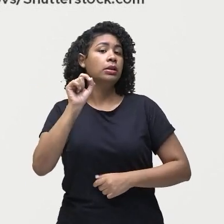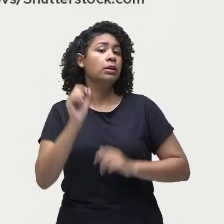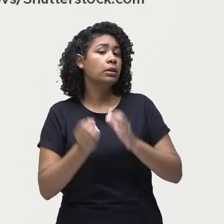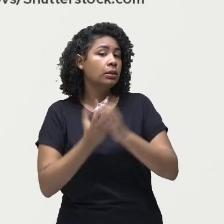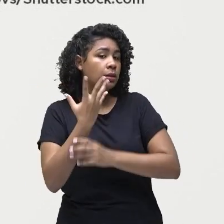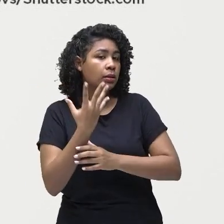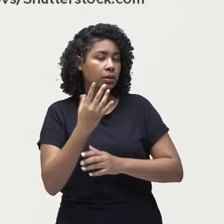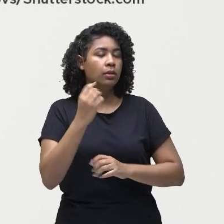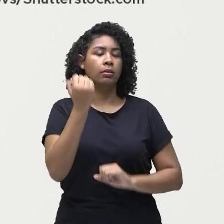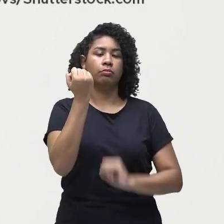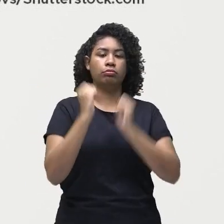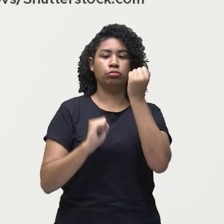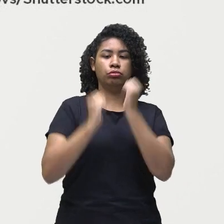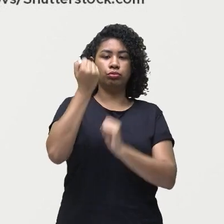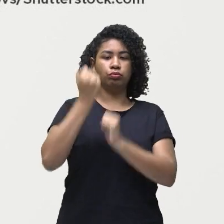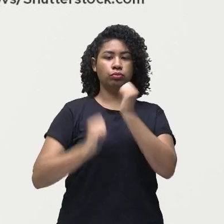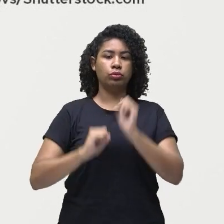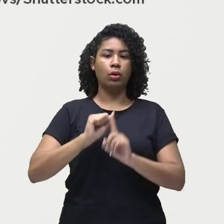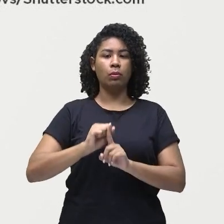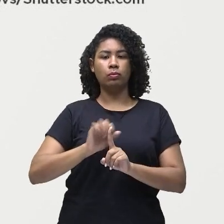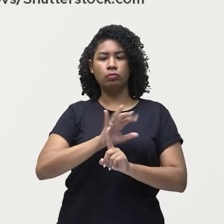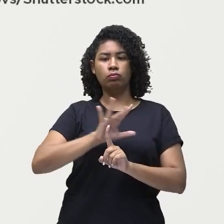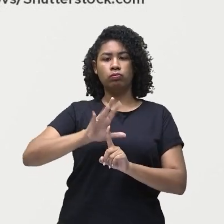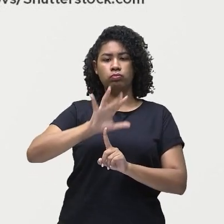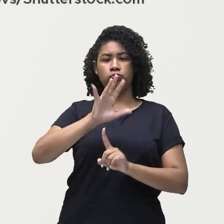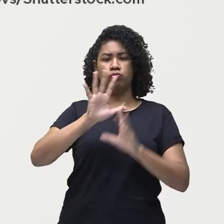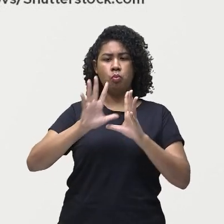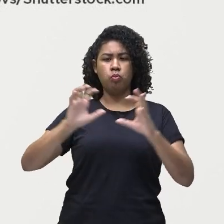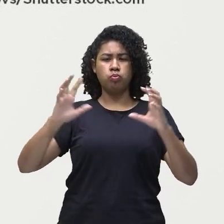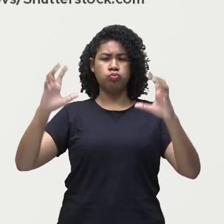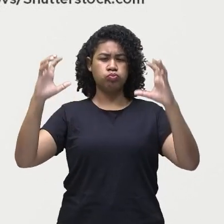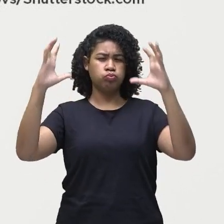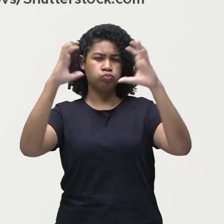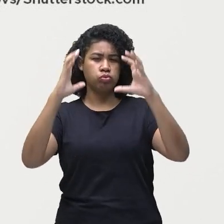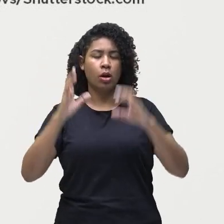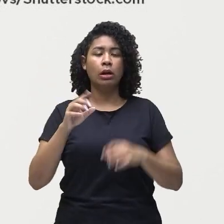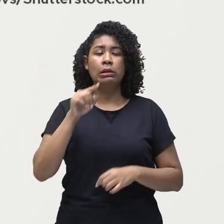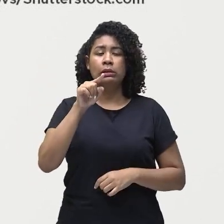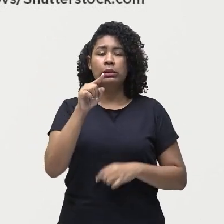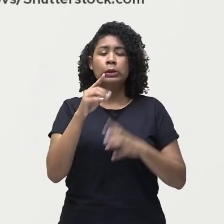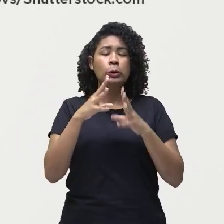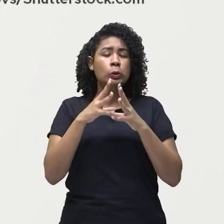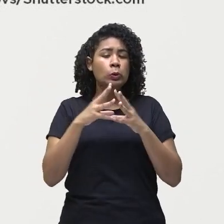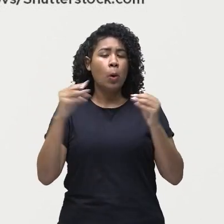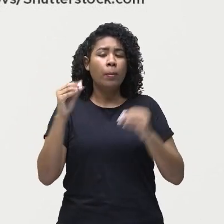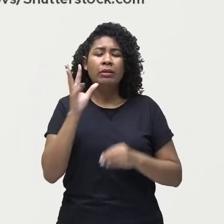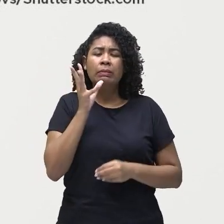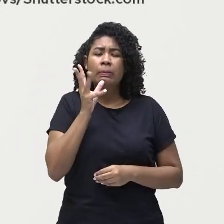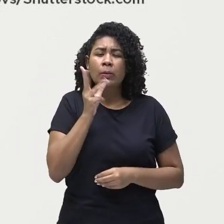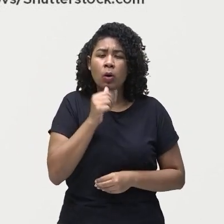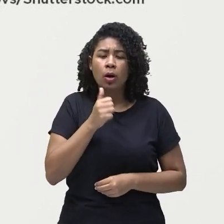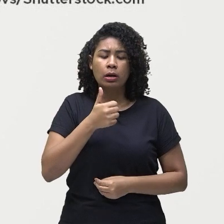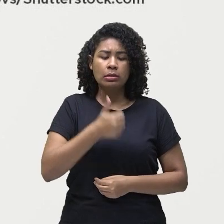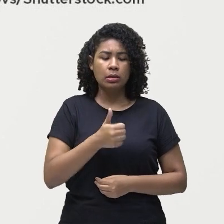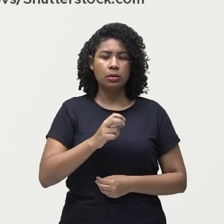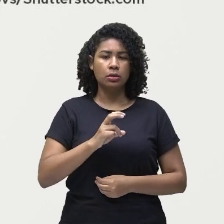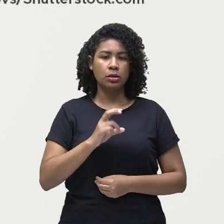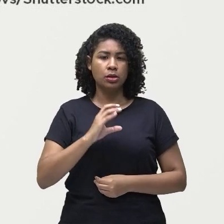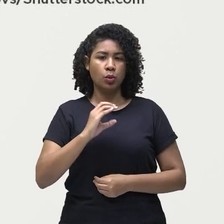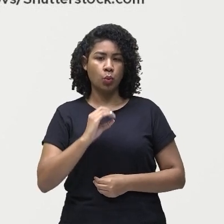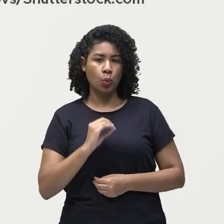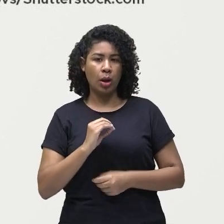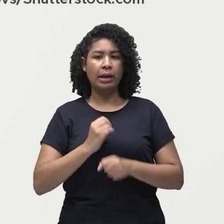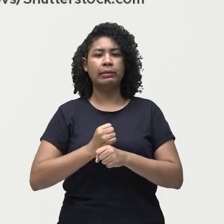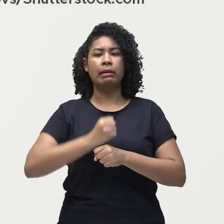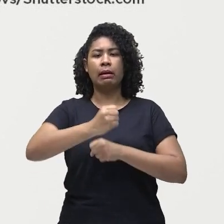industriais e ele permanece em média na atmosfera 150 anos. Então,